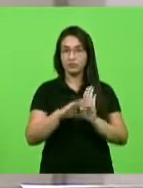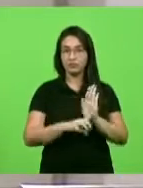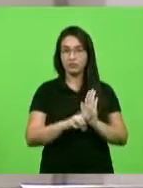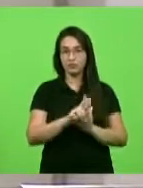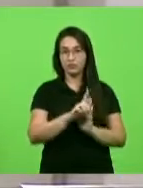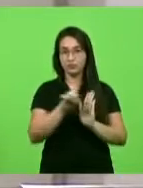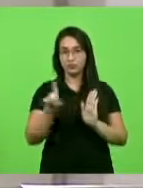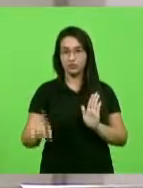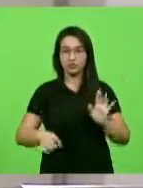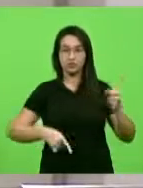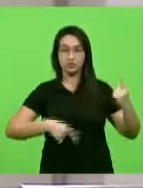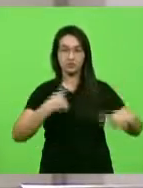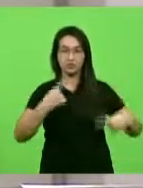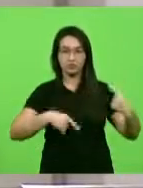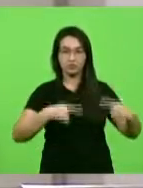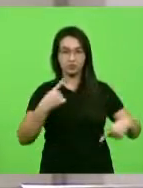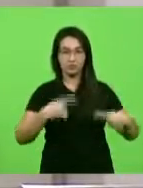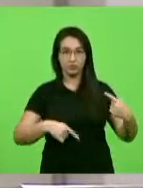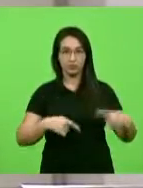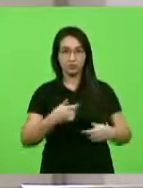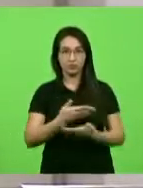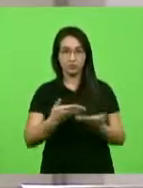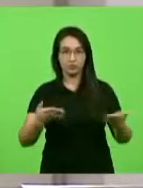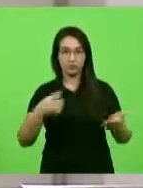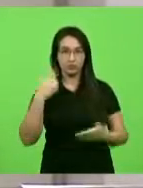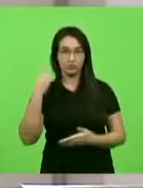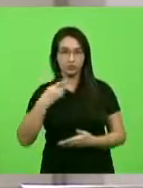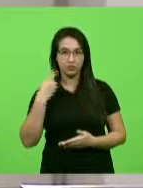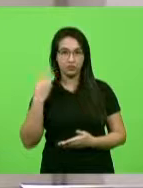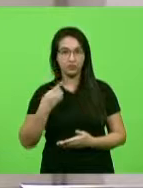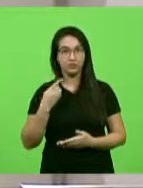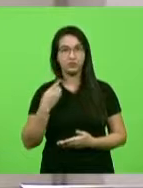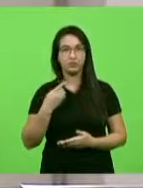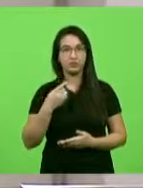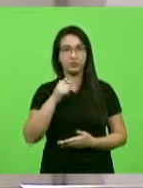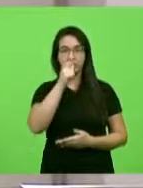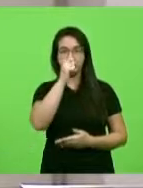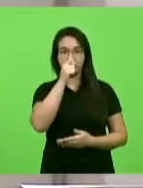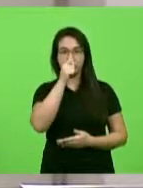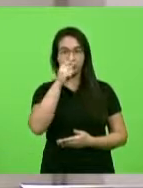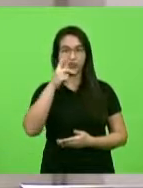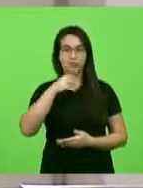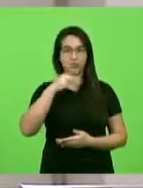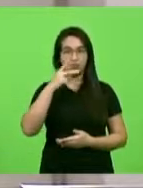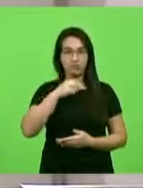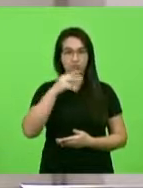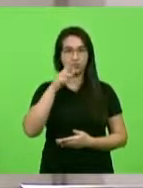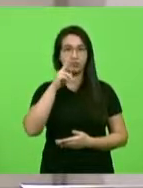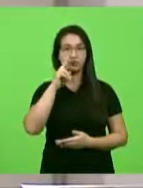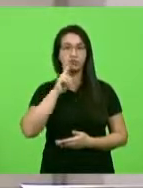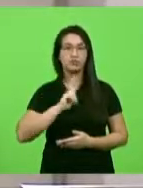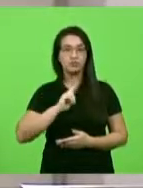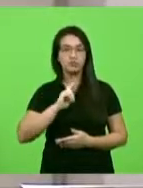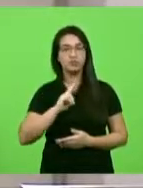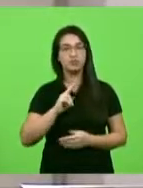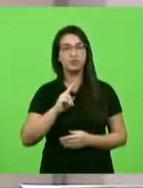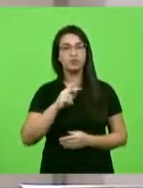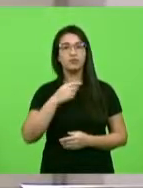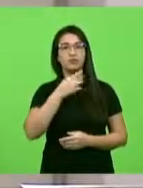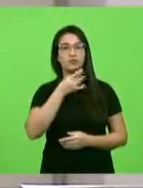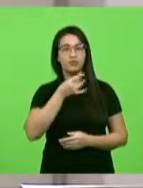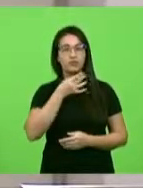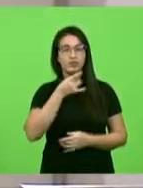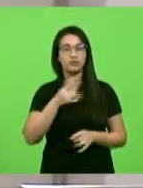discutida pelos senhores deputados, João Amin, Jair Mioto, Kennedy Nunes, Maurício Scudlark e Milton Obos, foi aprovada